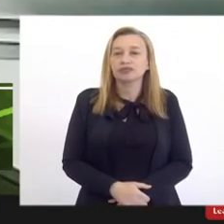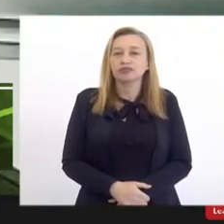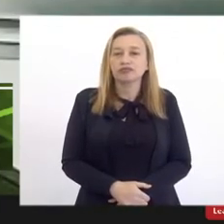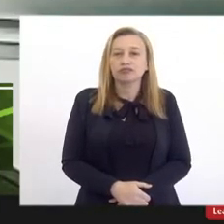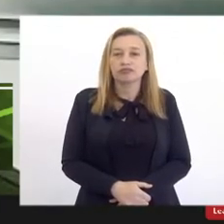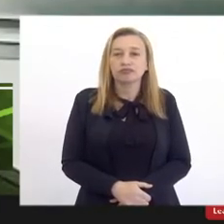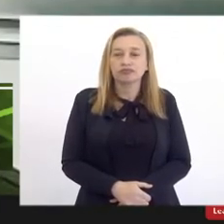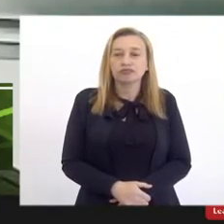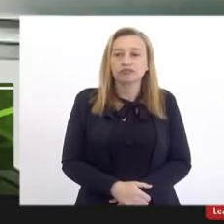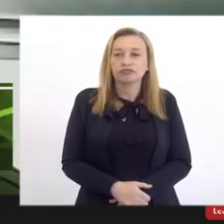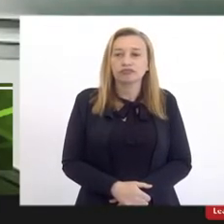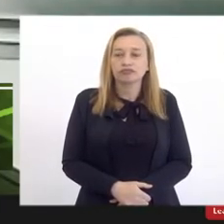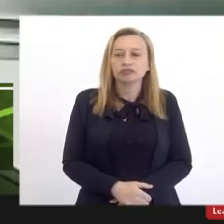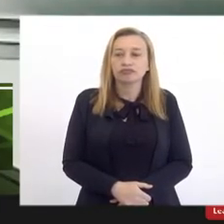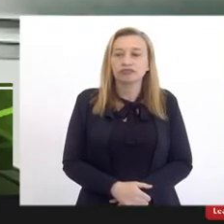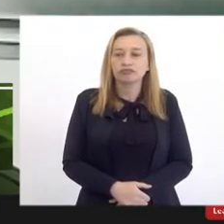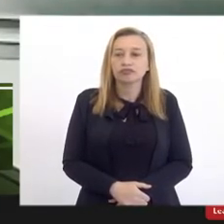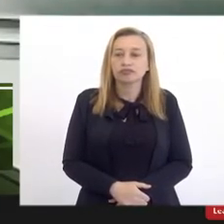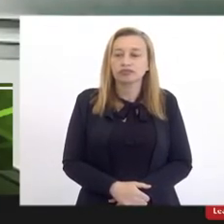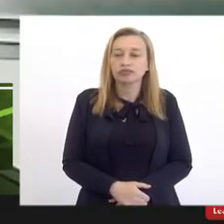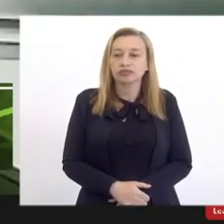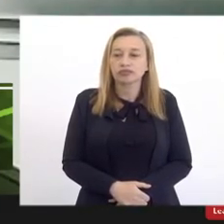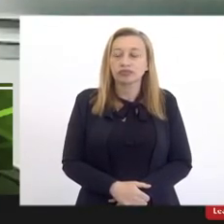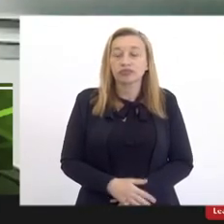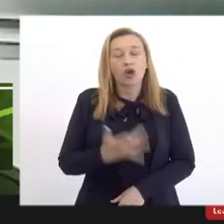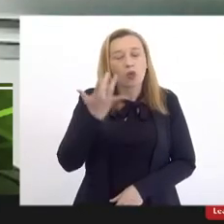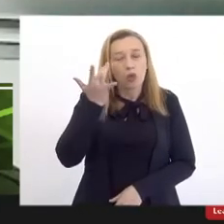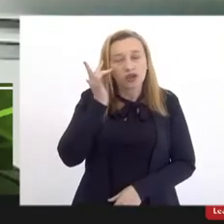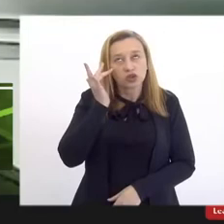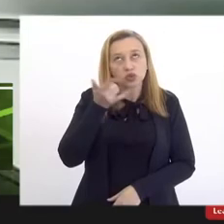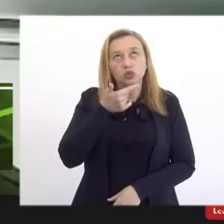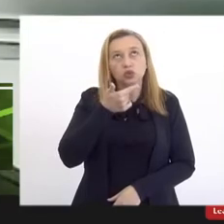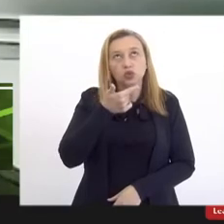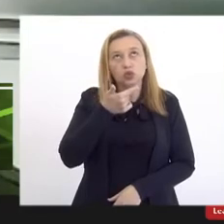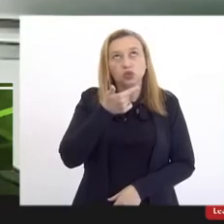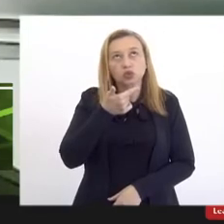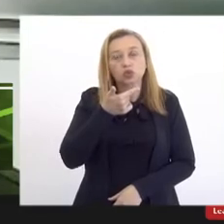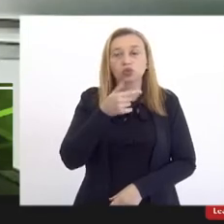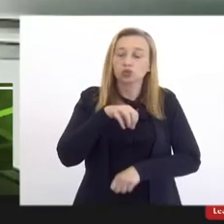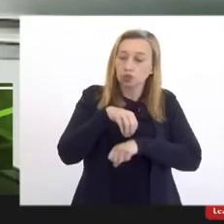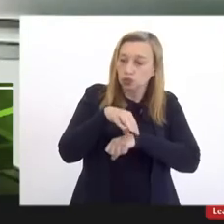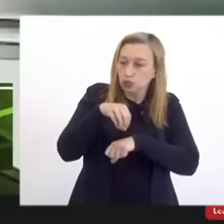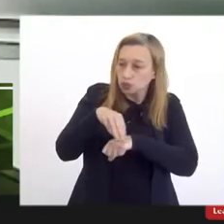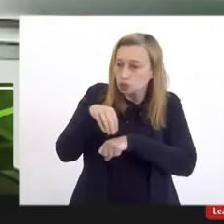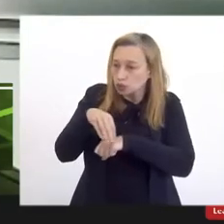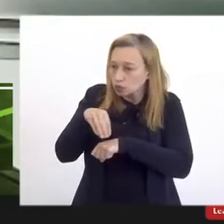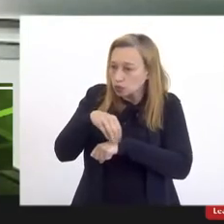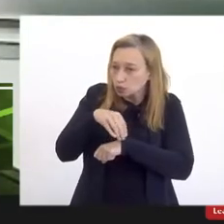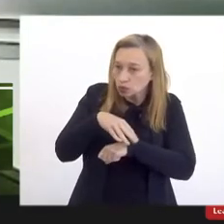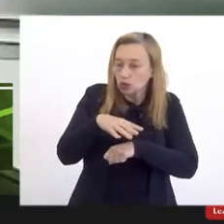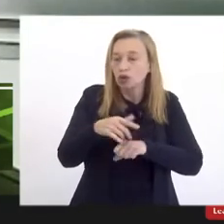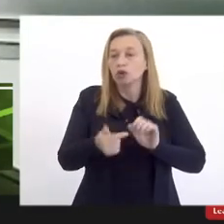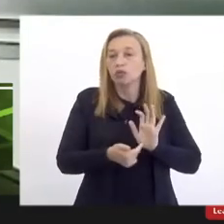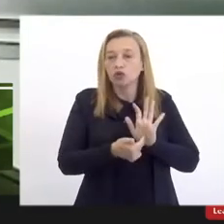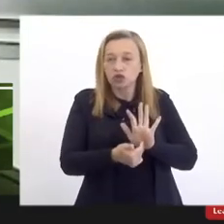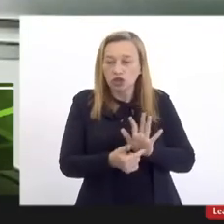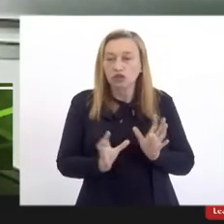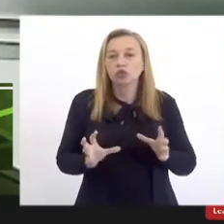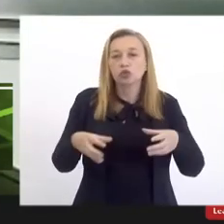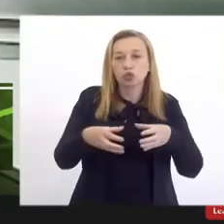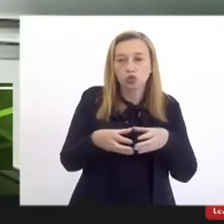do mérito. Acho que as reivindicações trazidas pelo corpo